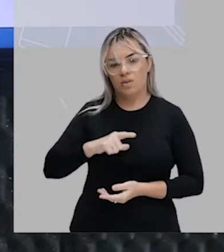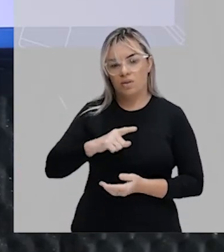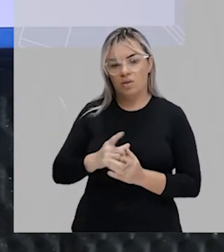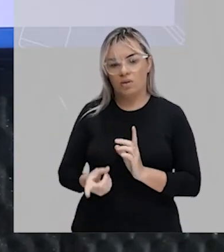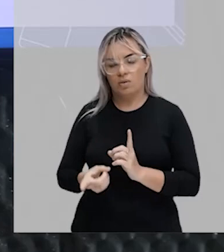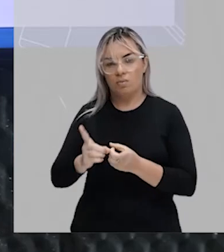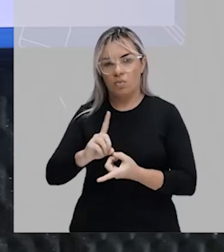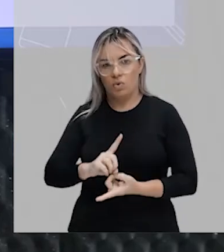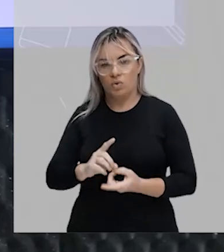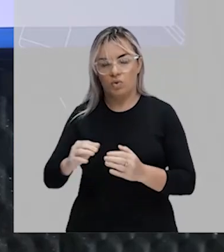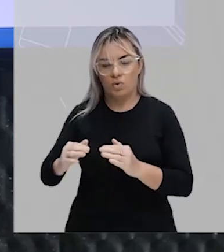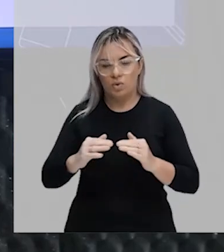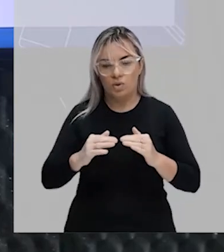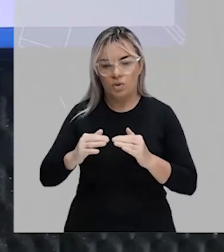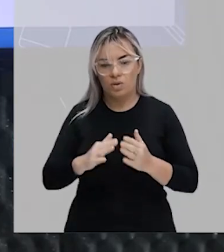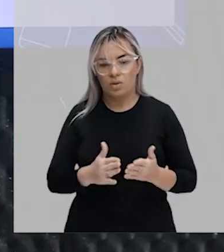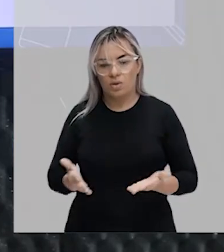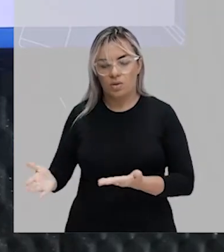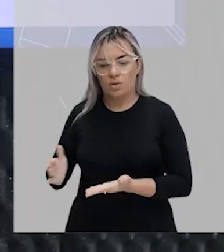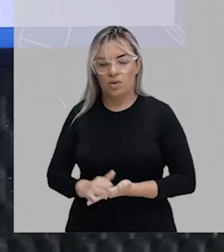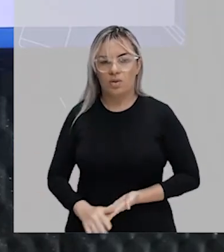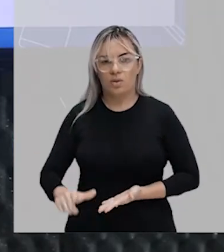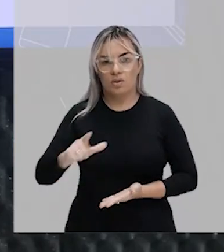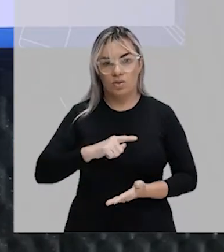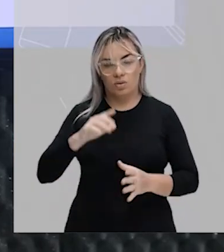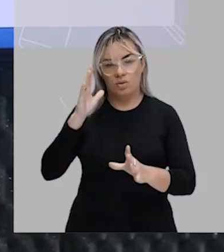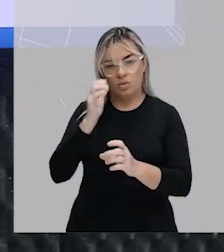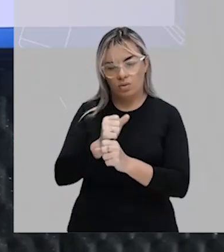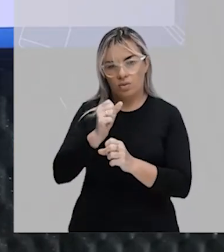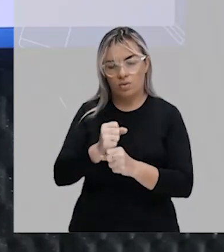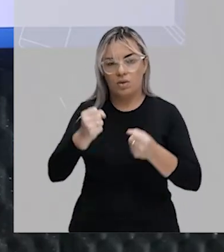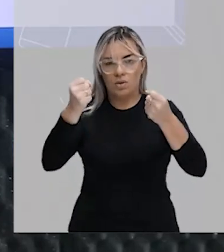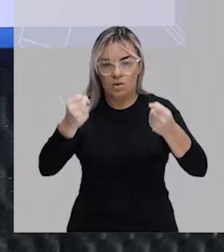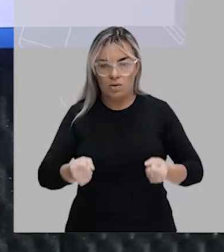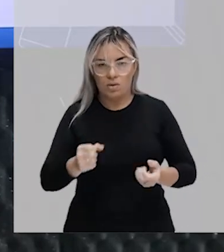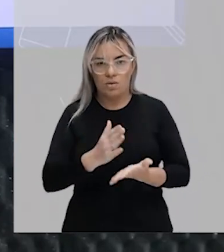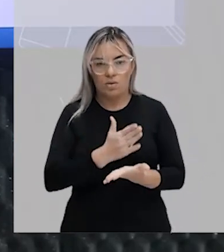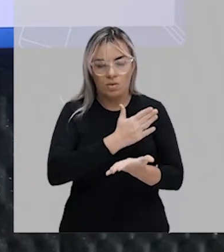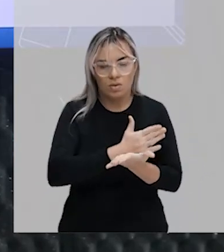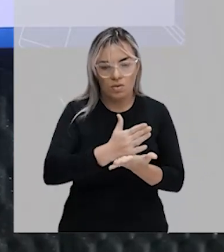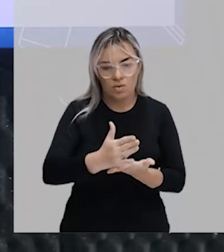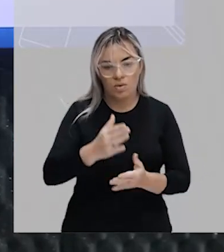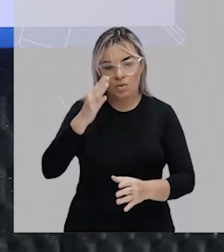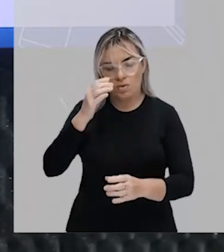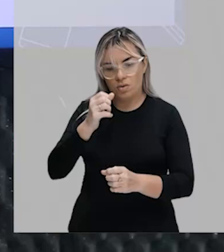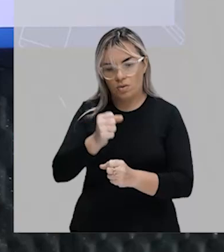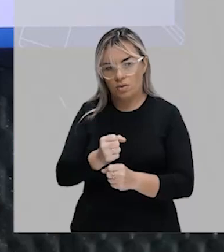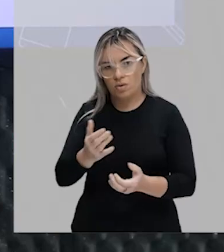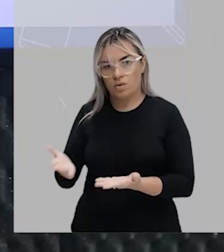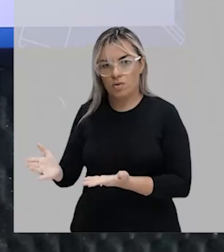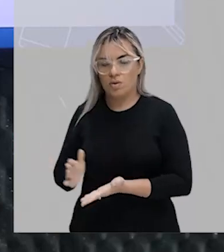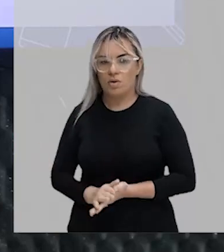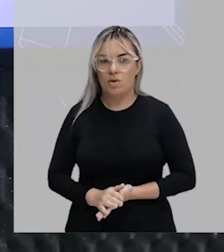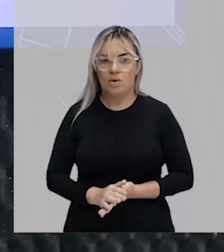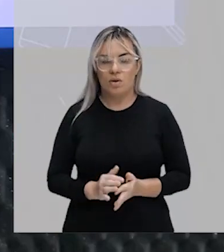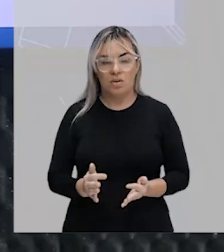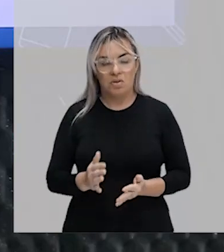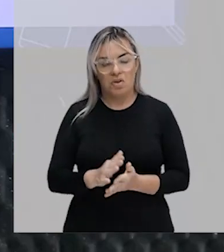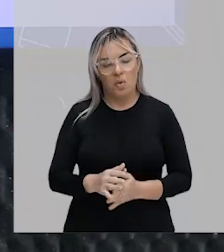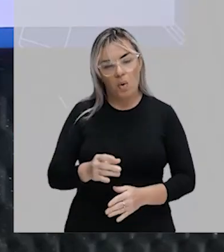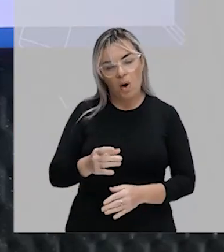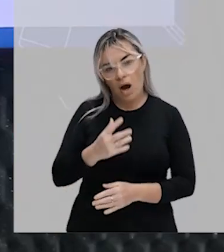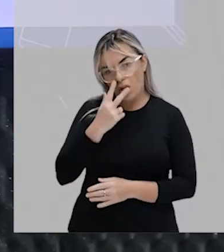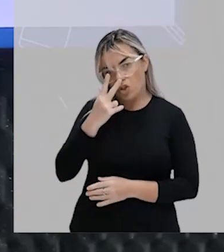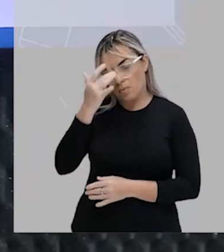mas, como eu tenho aí a operação, eu posso começar o cálculo da maneira que for mais conveniente. No caso aqui,